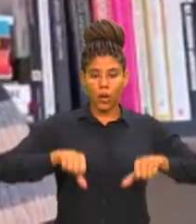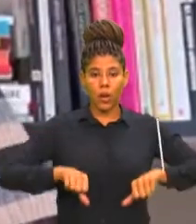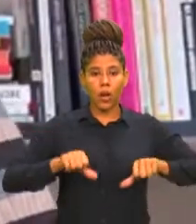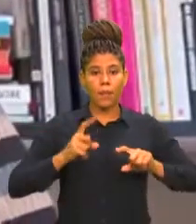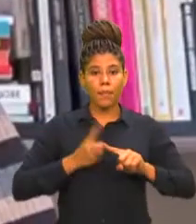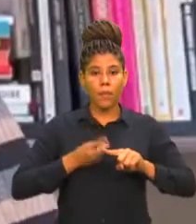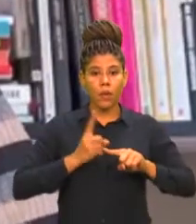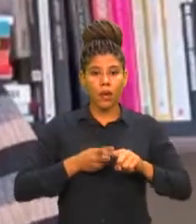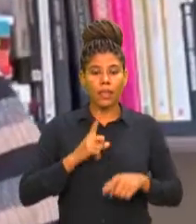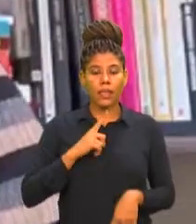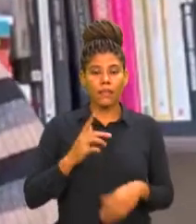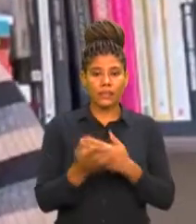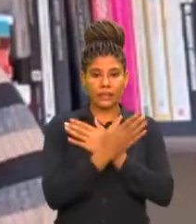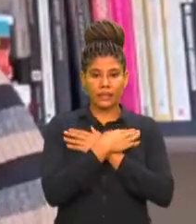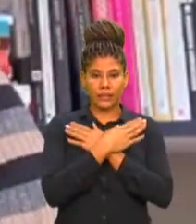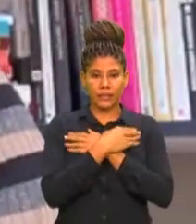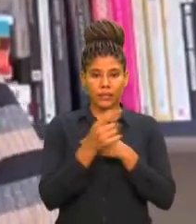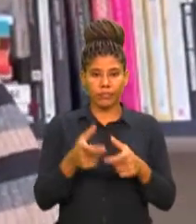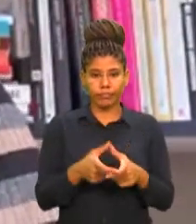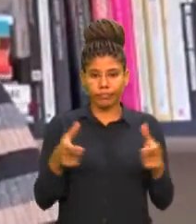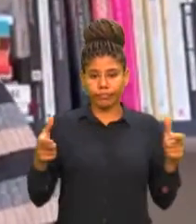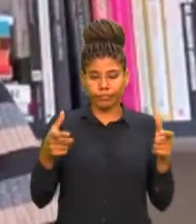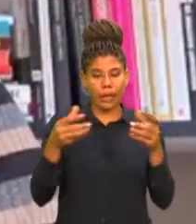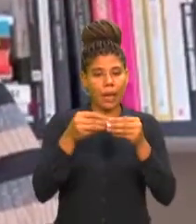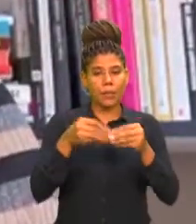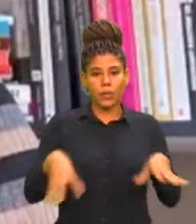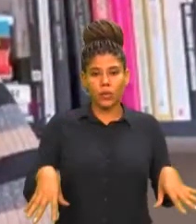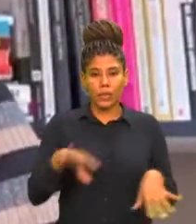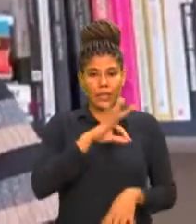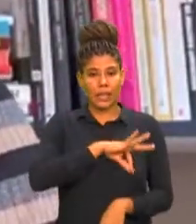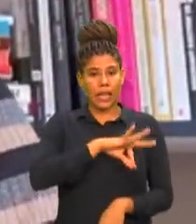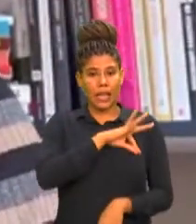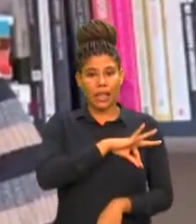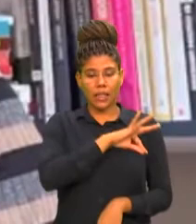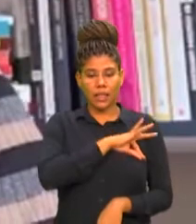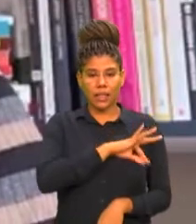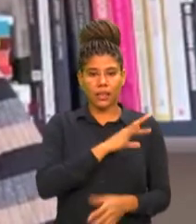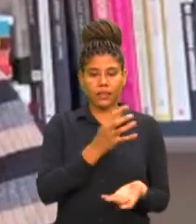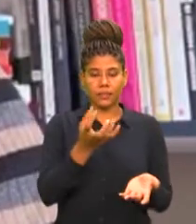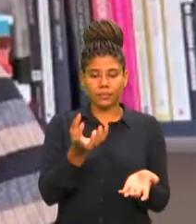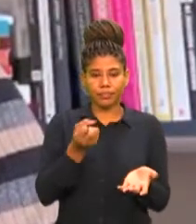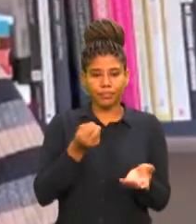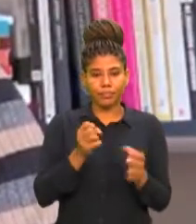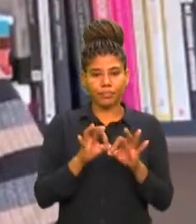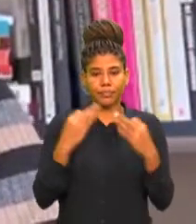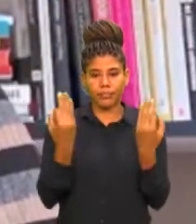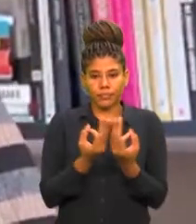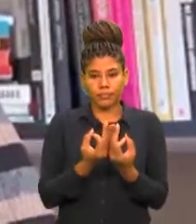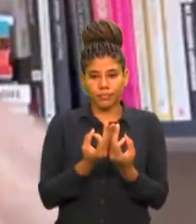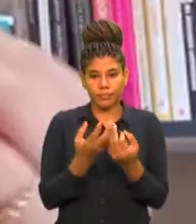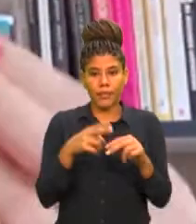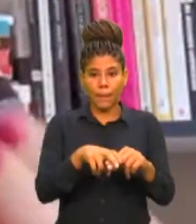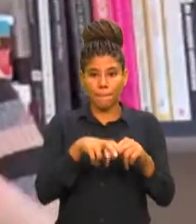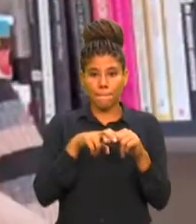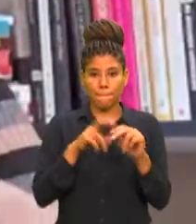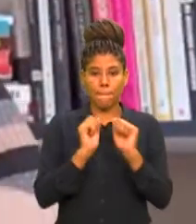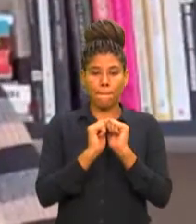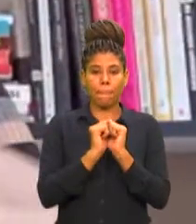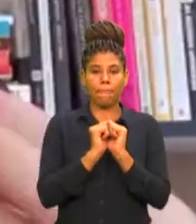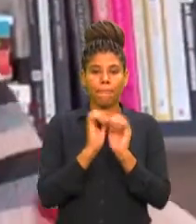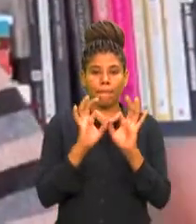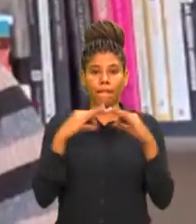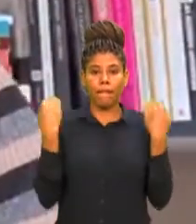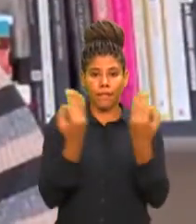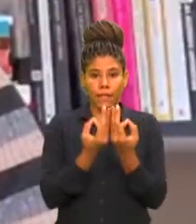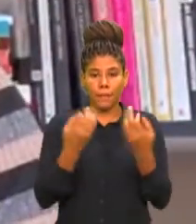desemprego e isso impactou diretamente na renda das famílias. Então as famílias necessariamente precisaram observar